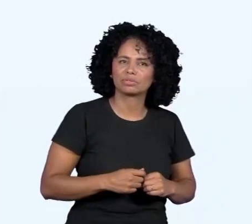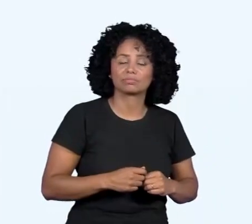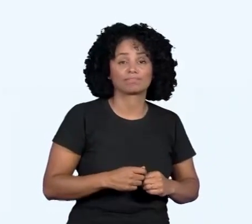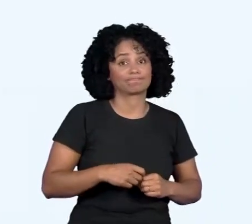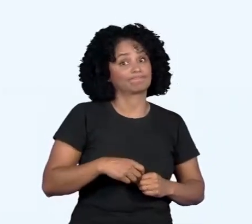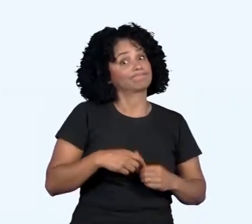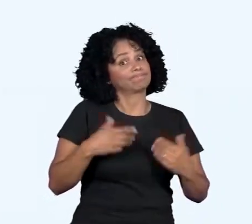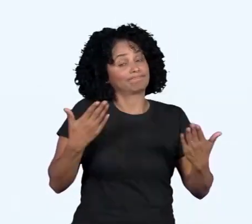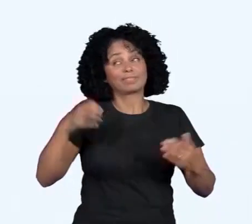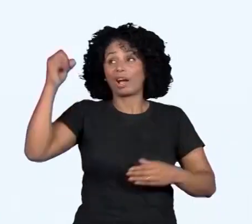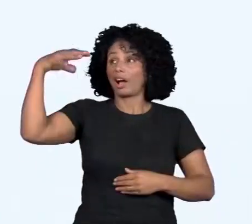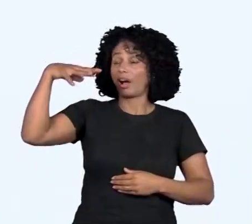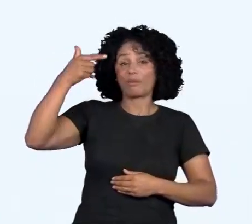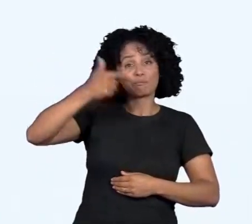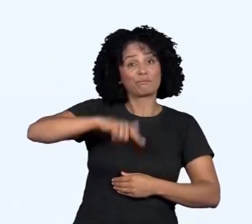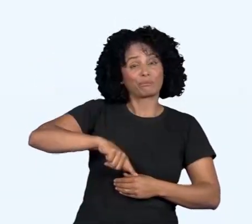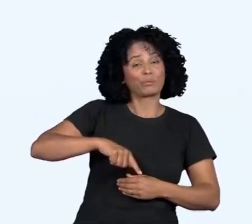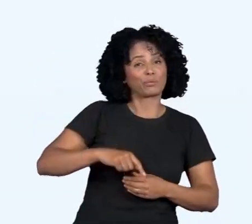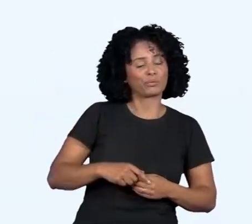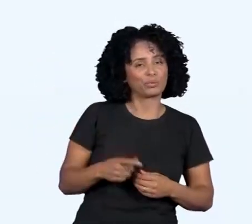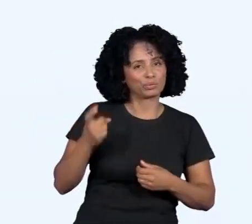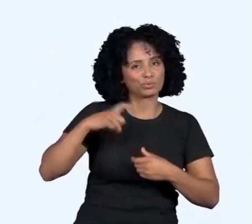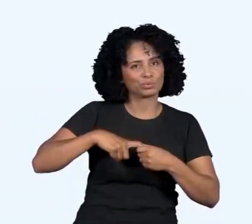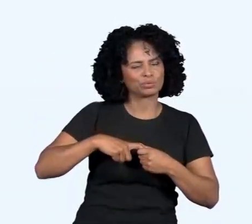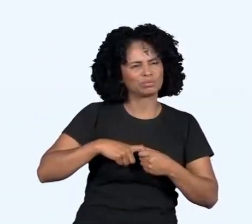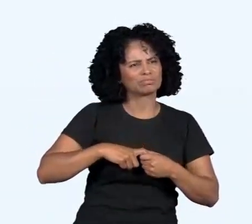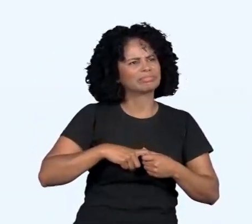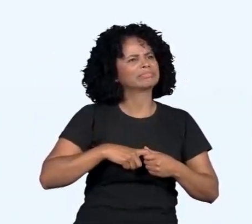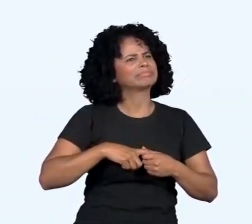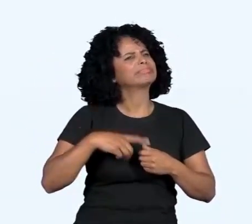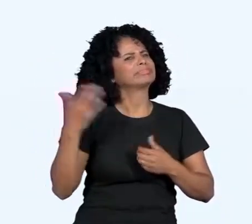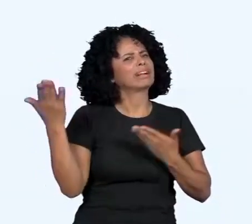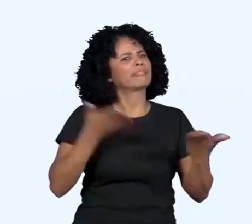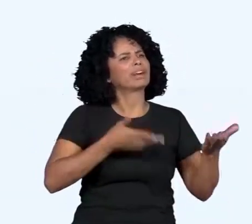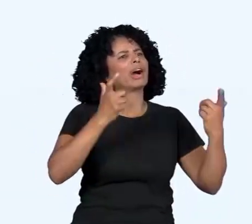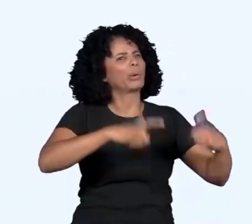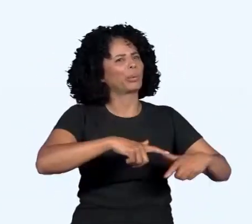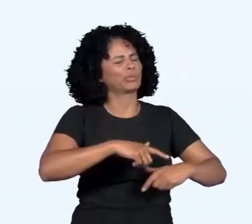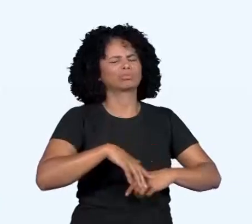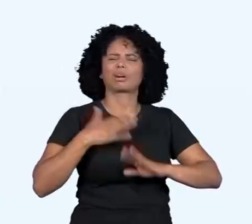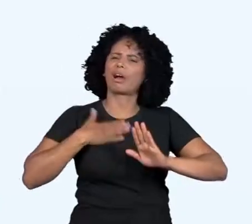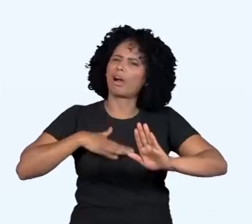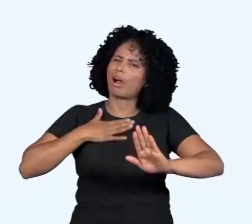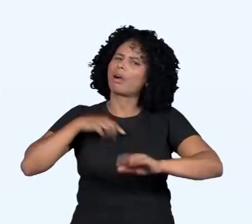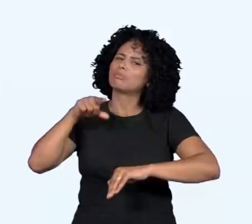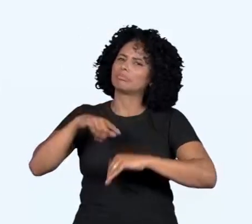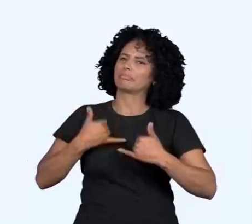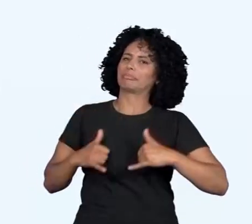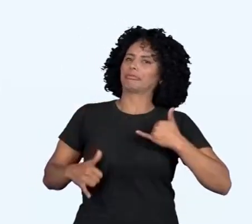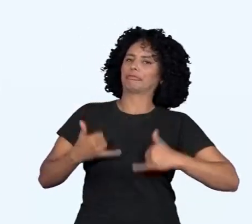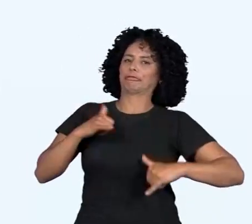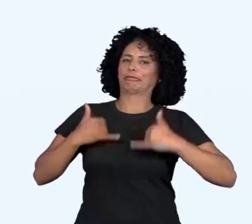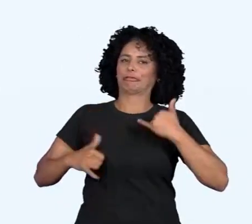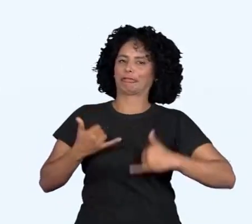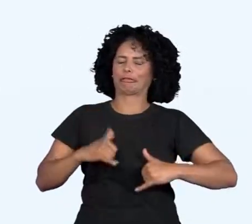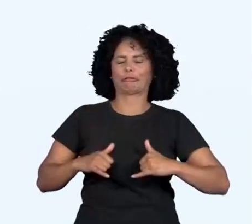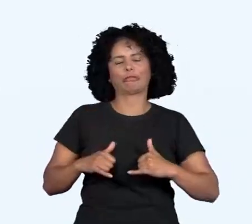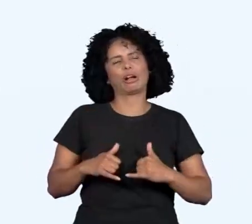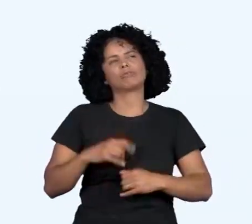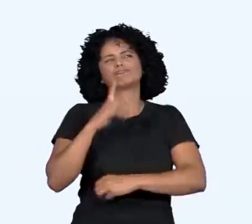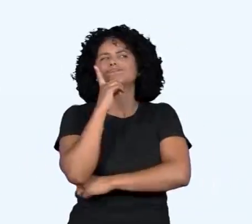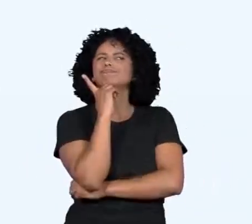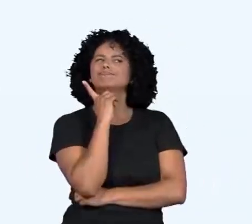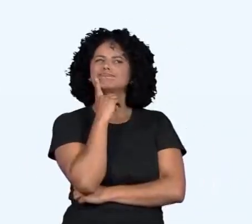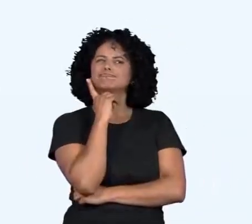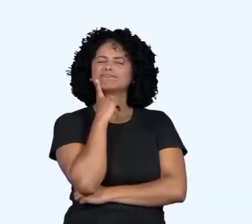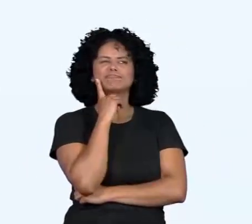Ah, a luz voltou! E de onde ela veio? Hum, relaxa, Kika. Você está muito elétrica. Hum, ninguém se